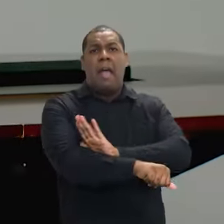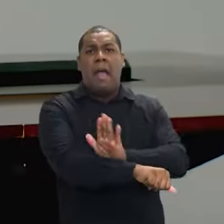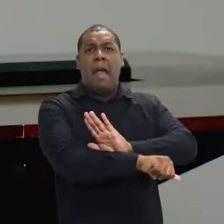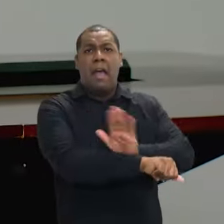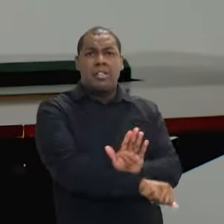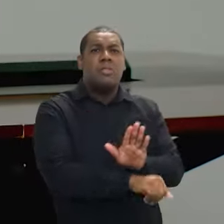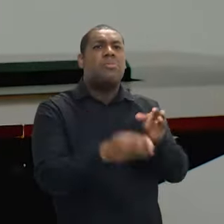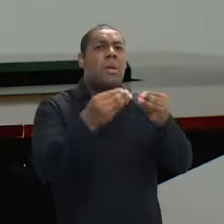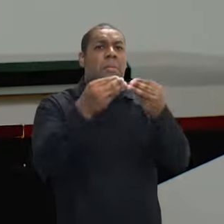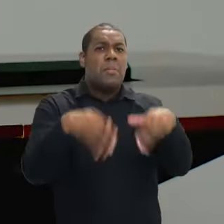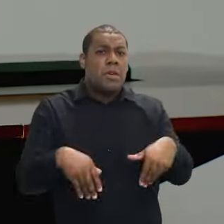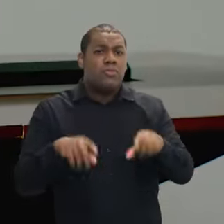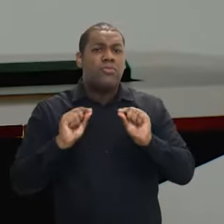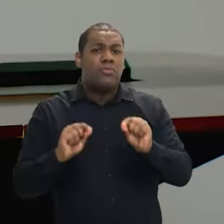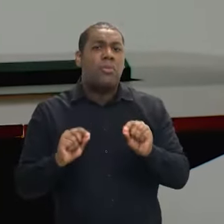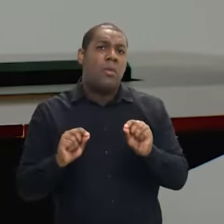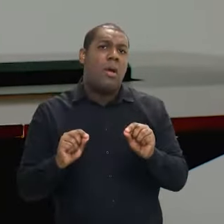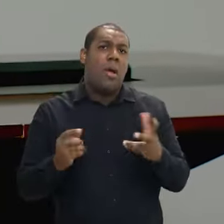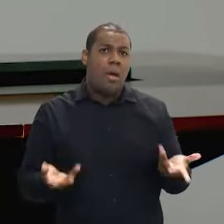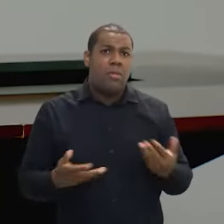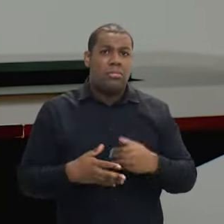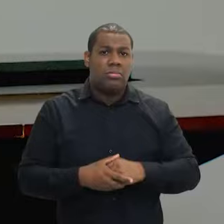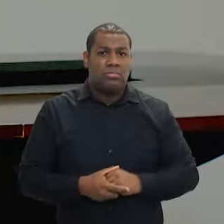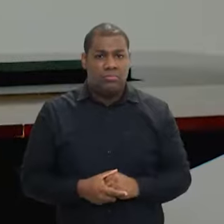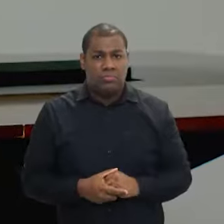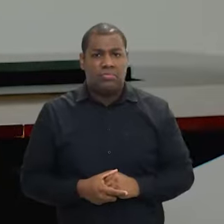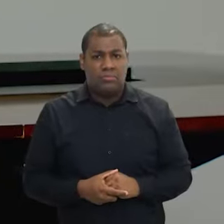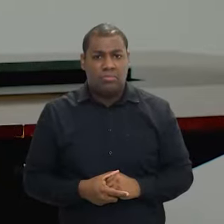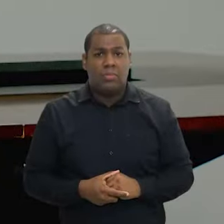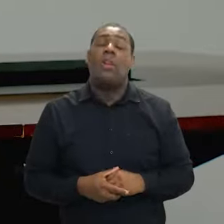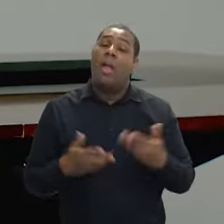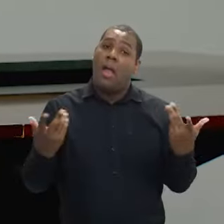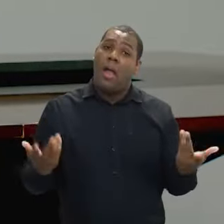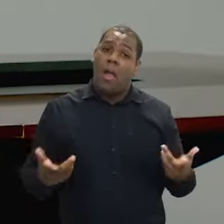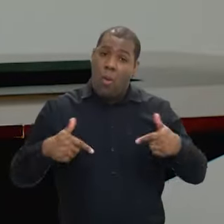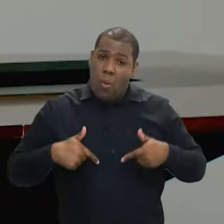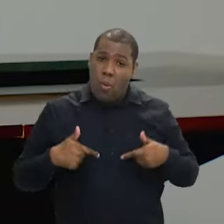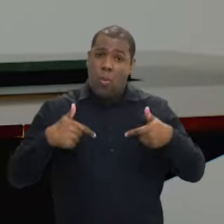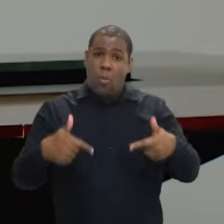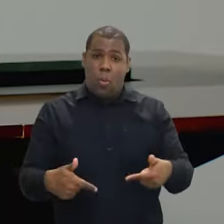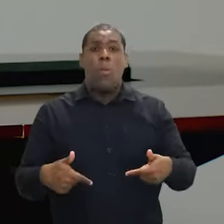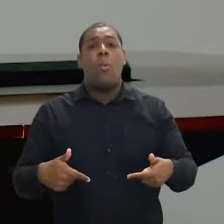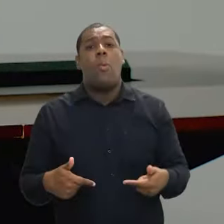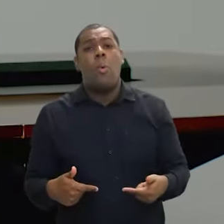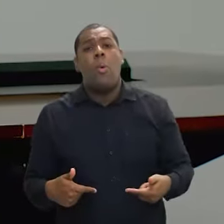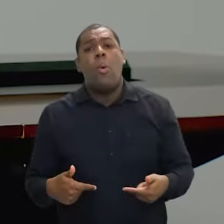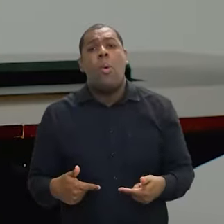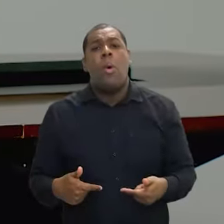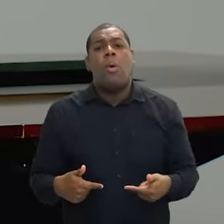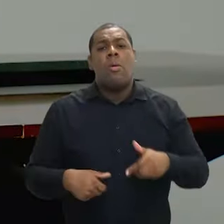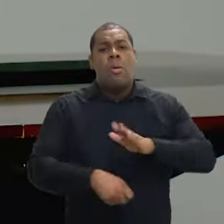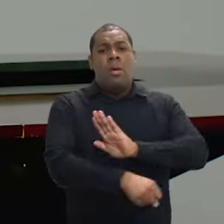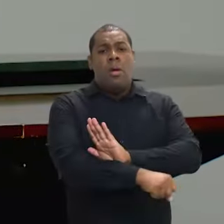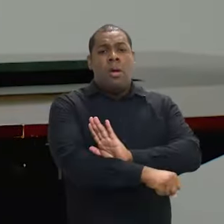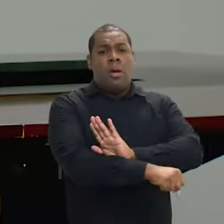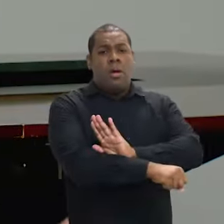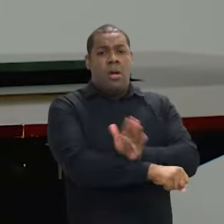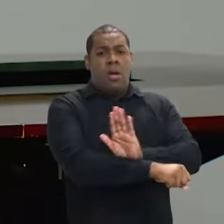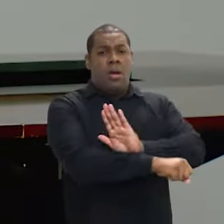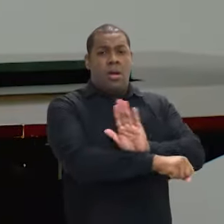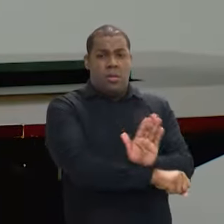mecanismos institucionais, ir reduzindo a incidência do racismo naquele